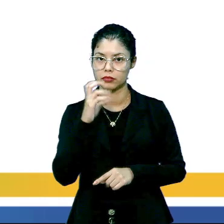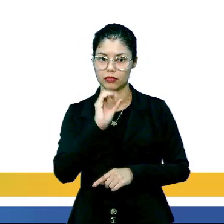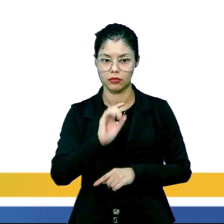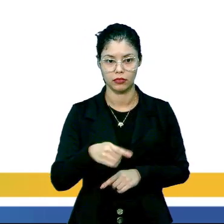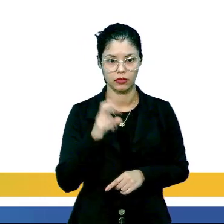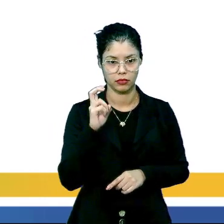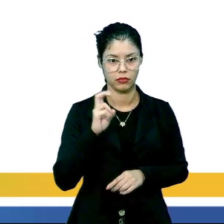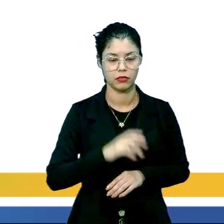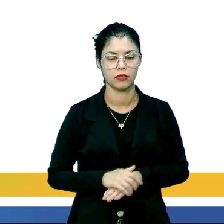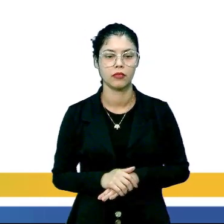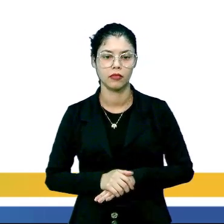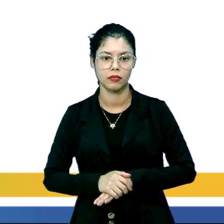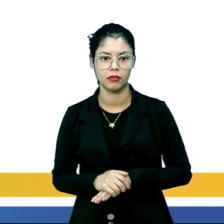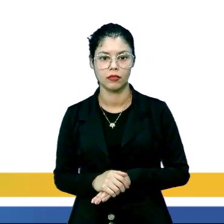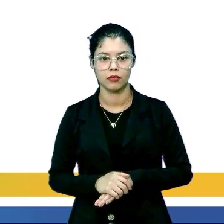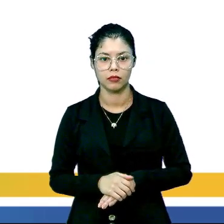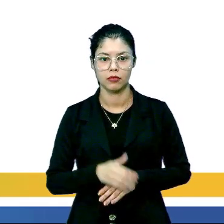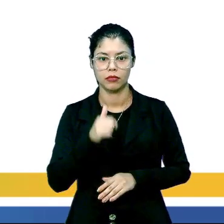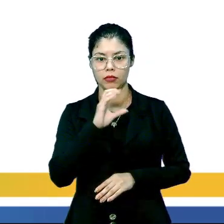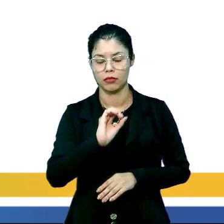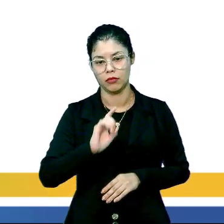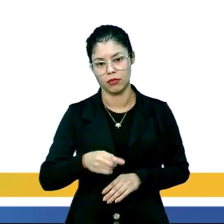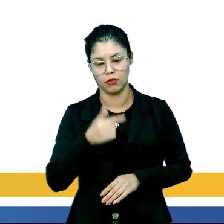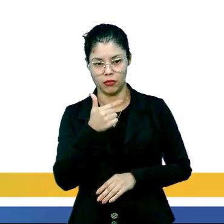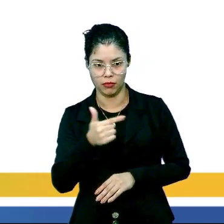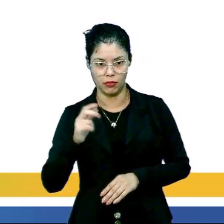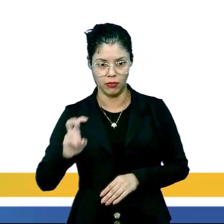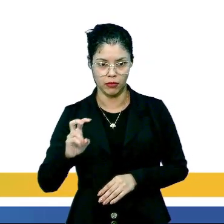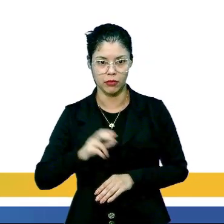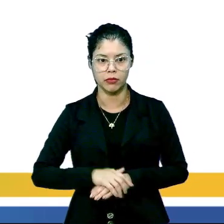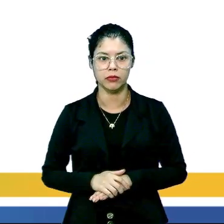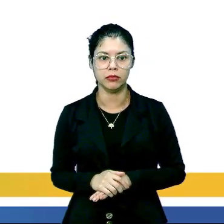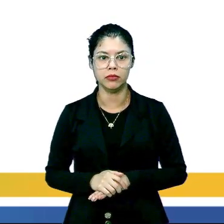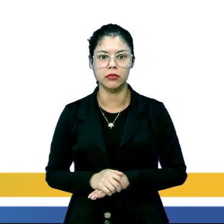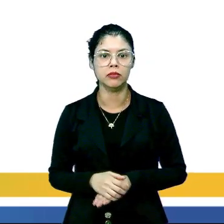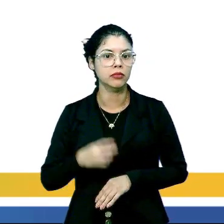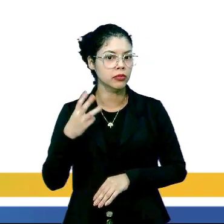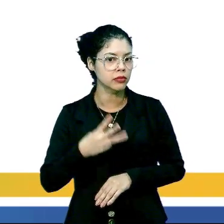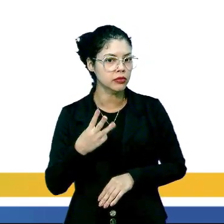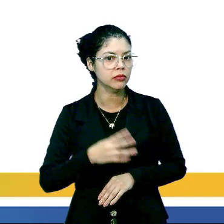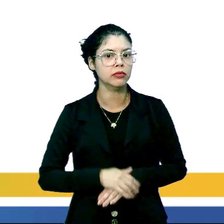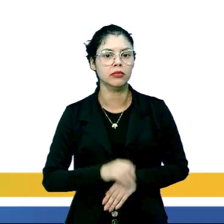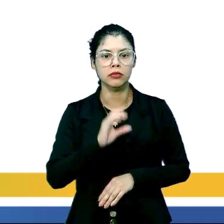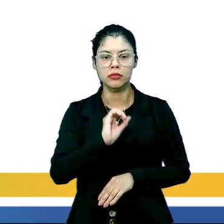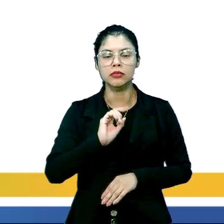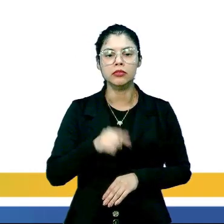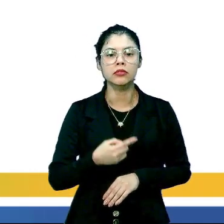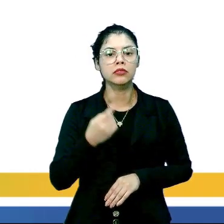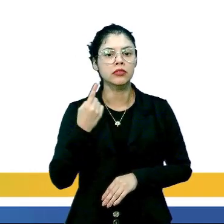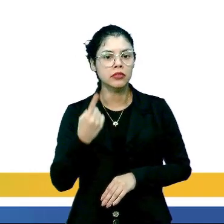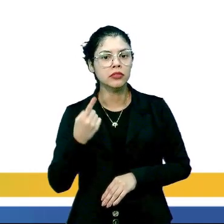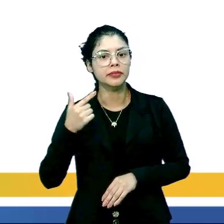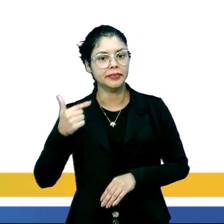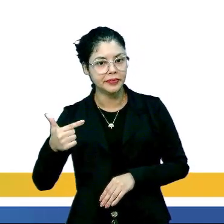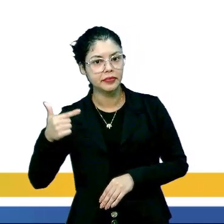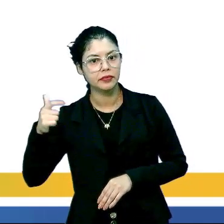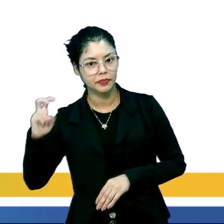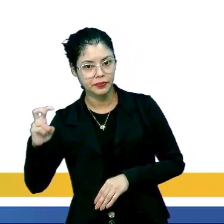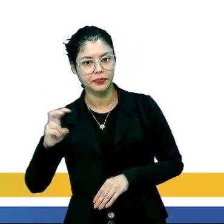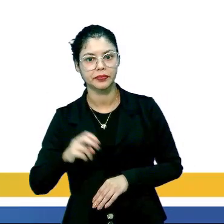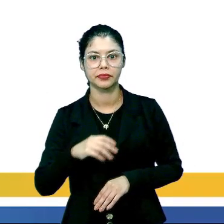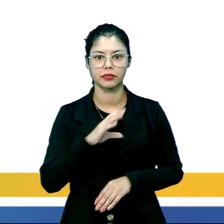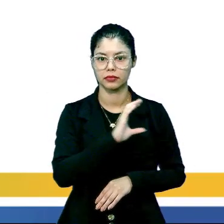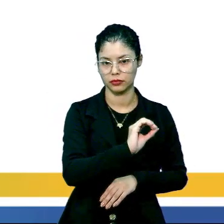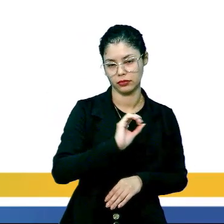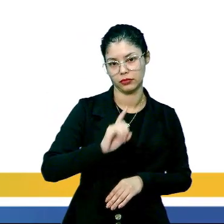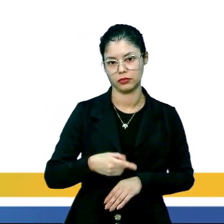0,5. A segunda metade, 0,25. A terceira metade, 0,125. A